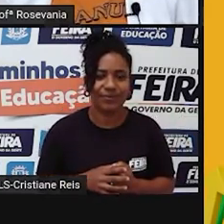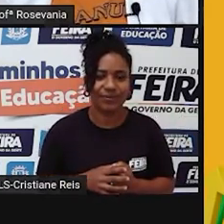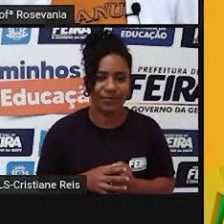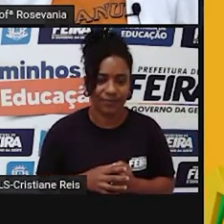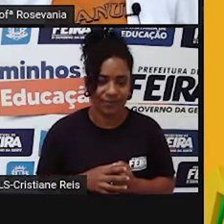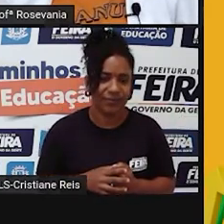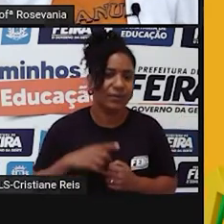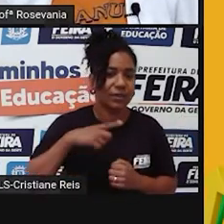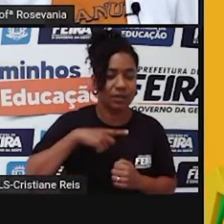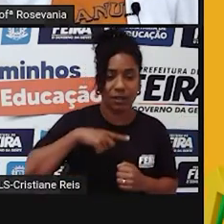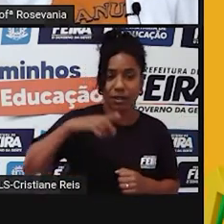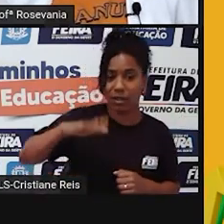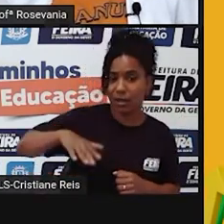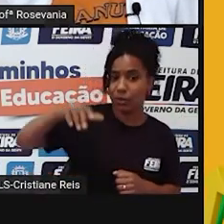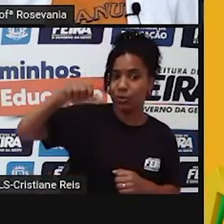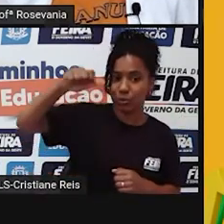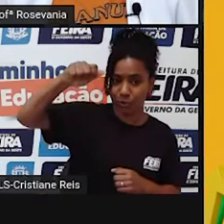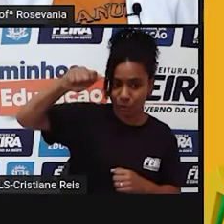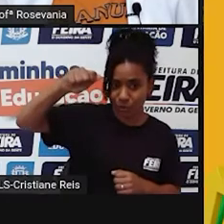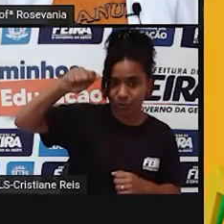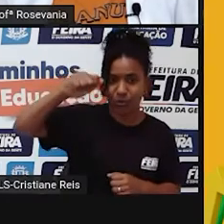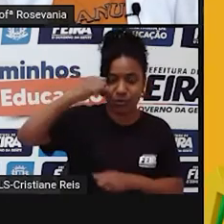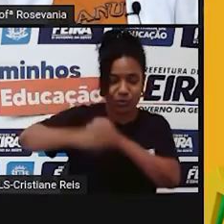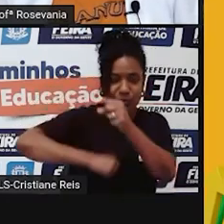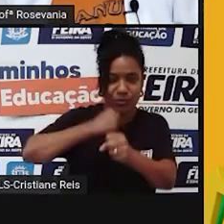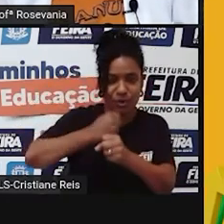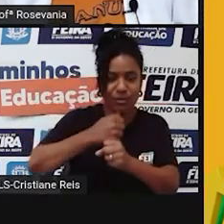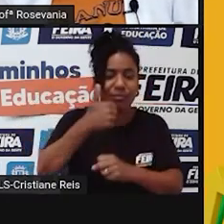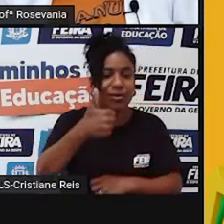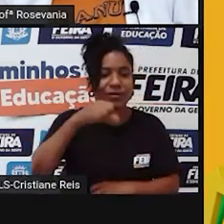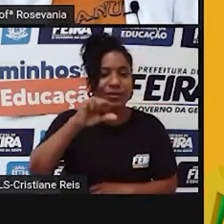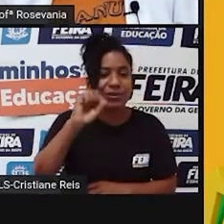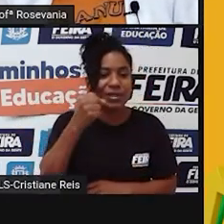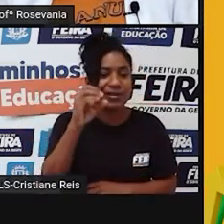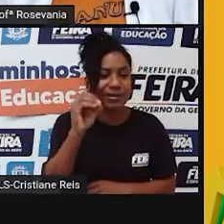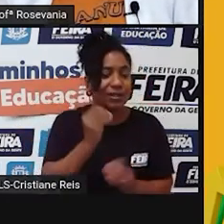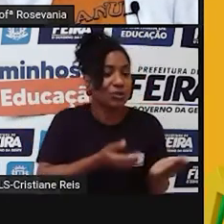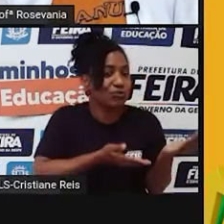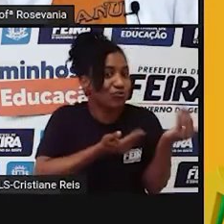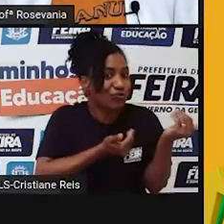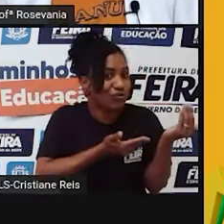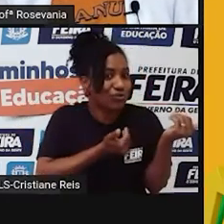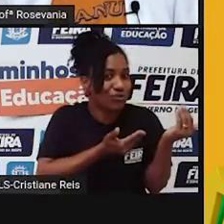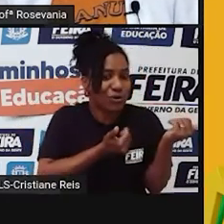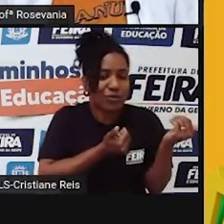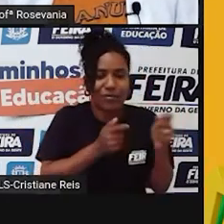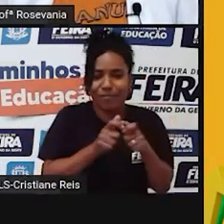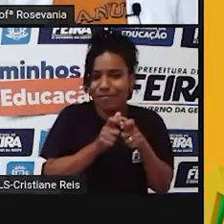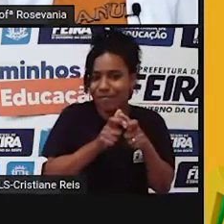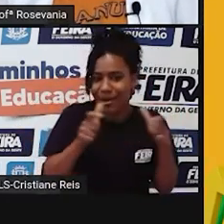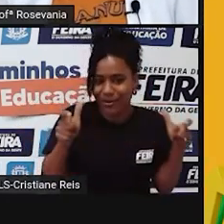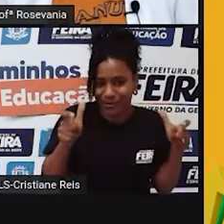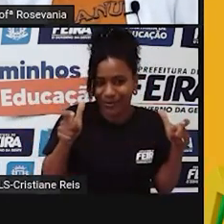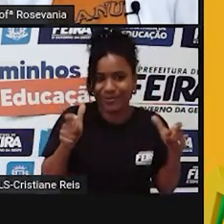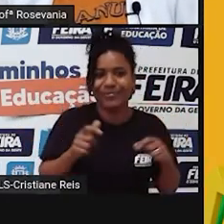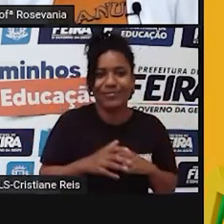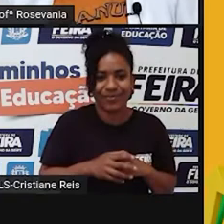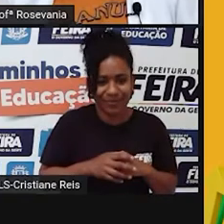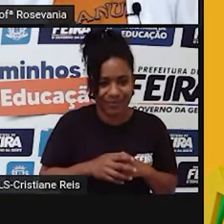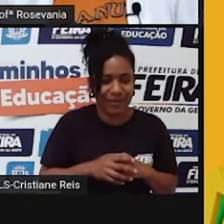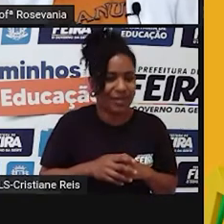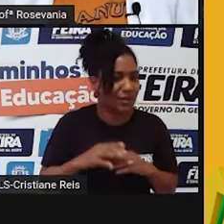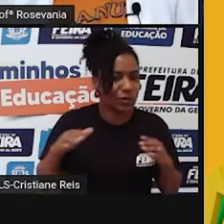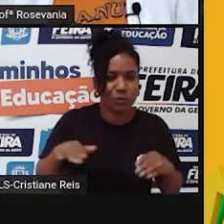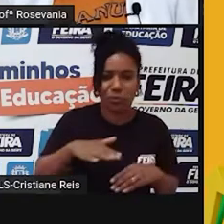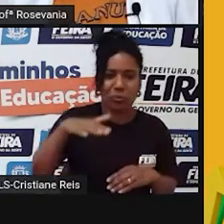de adultos, né, em 1980 a gente tinha mais jovens do que qualquer outra